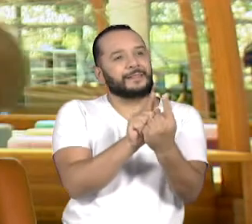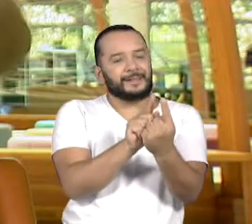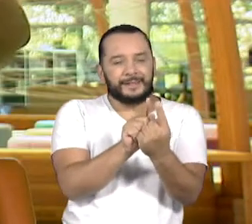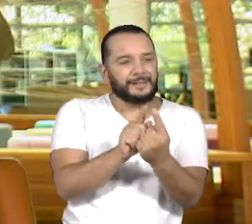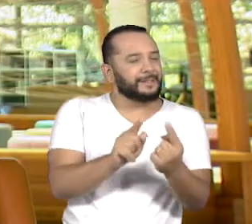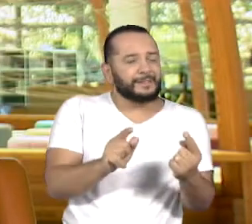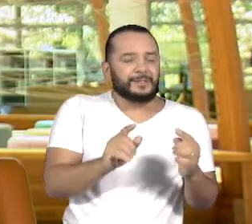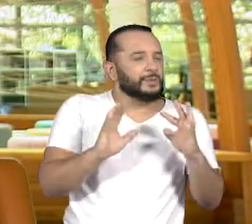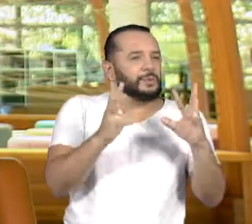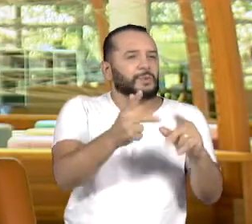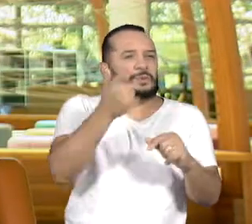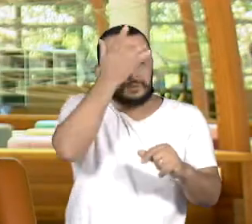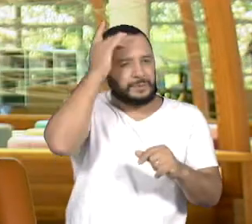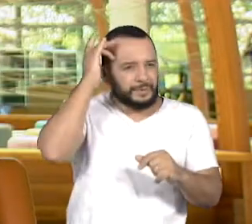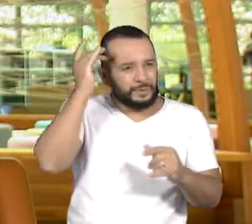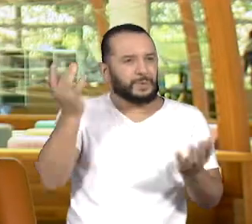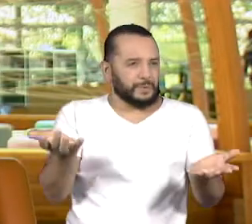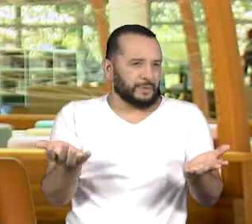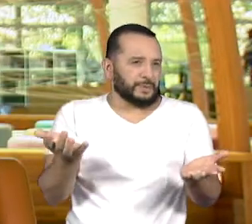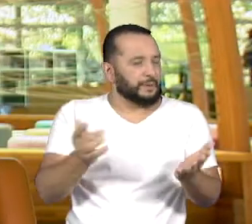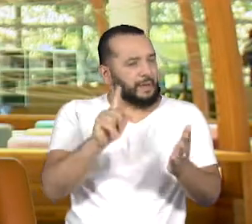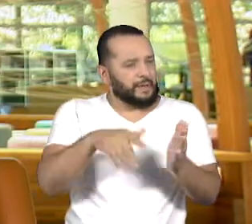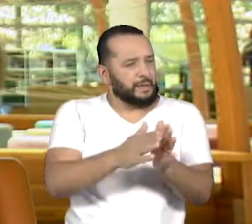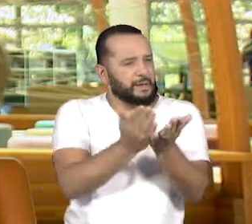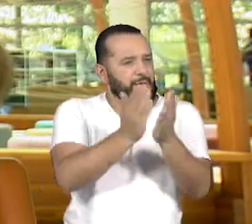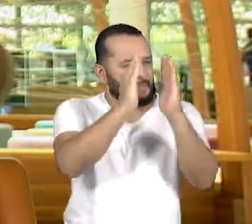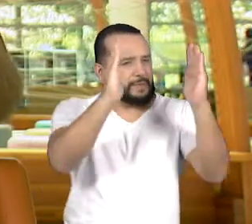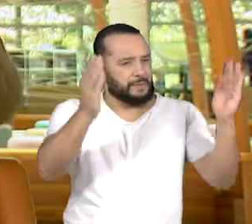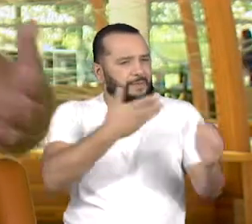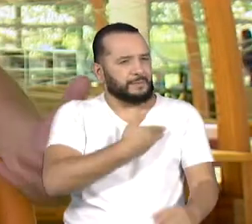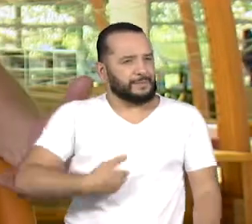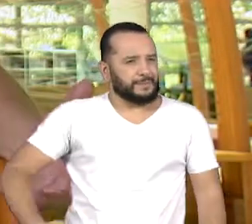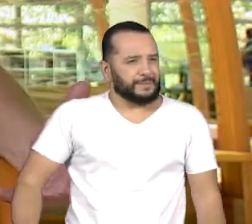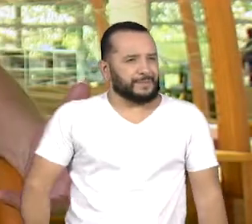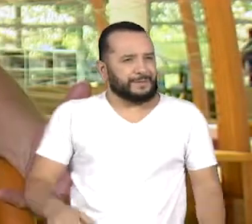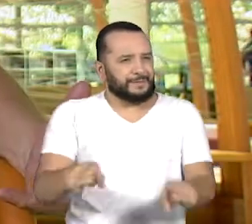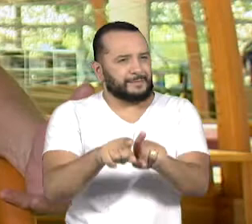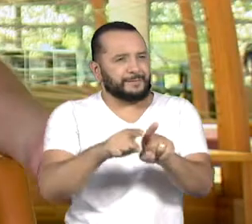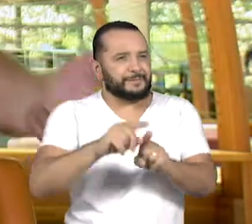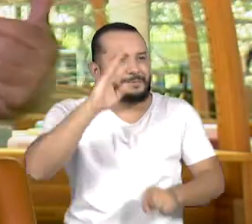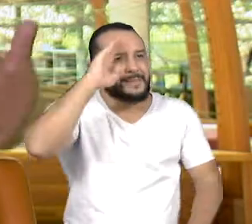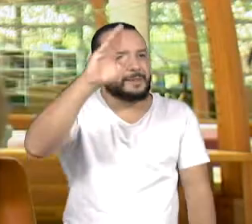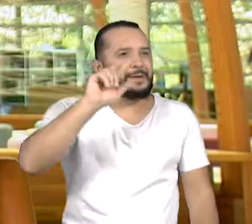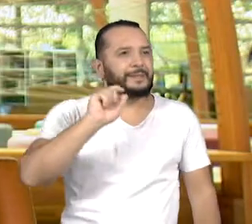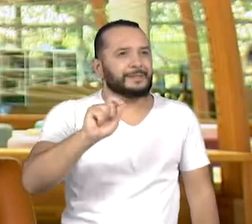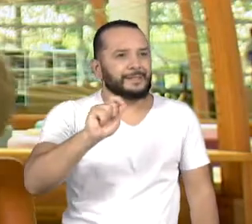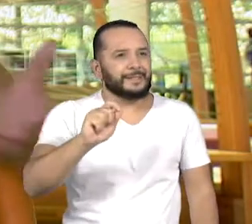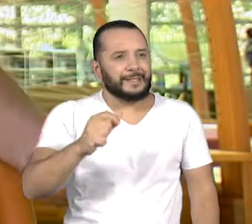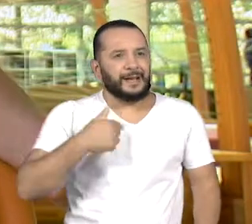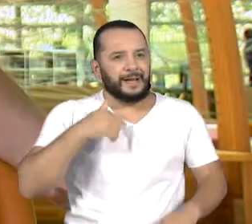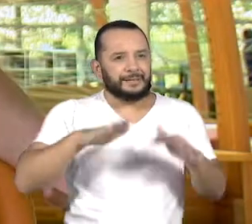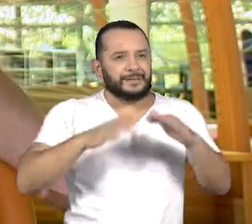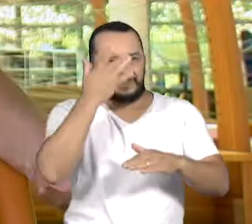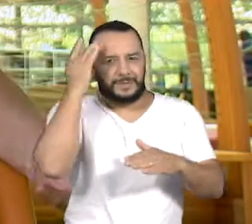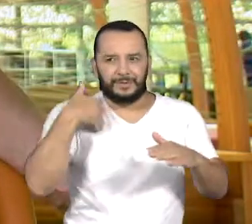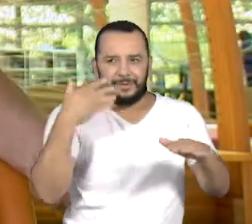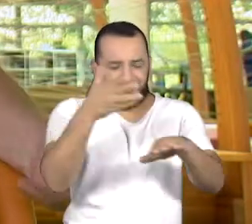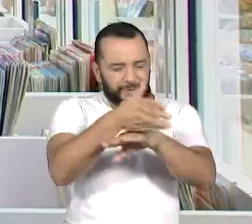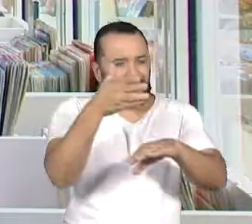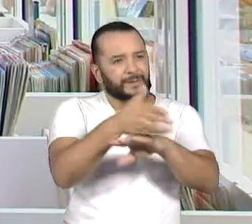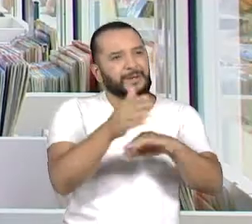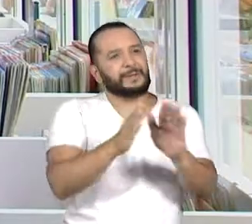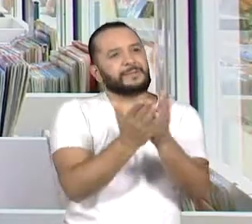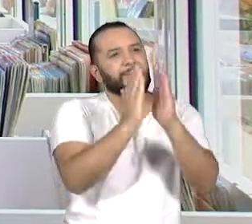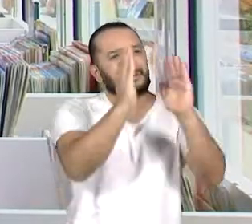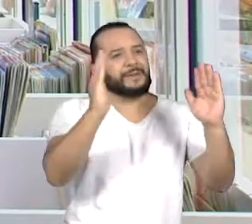evidentemente, como uma biblioteca pública, mas principalmente aqueles que normalmente não frequentam bibliotecas.